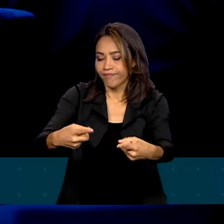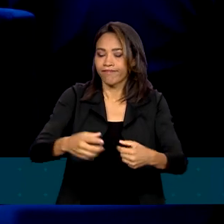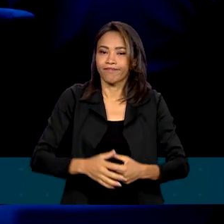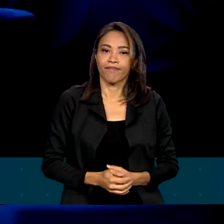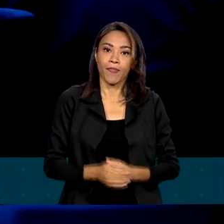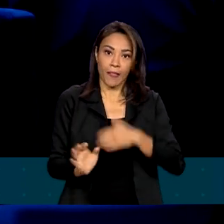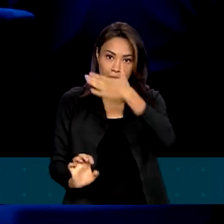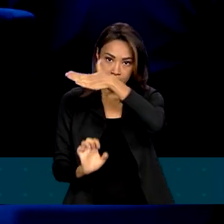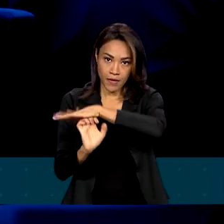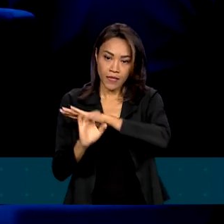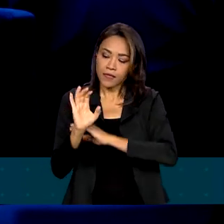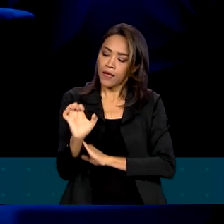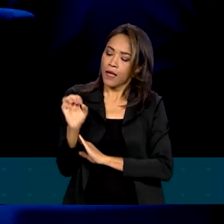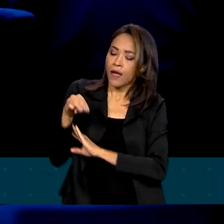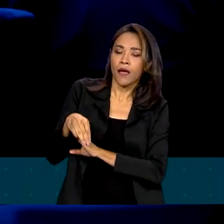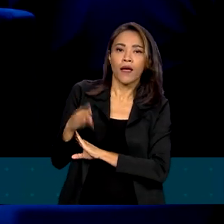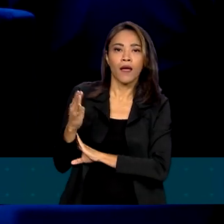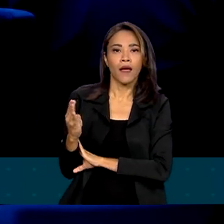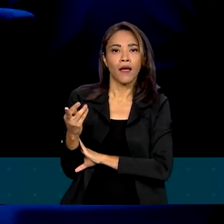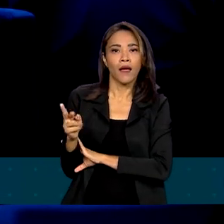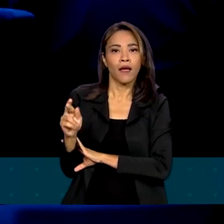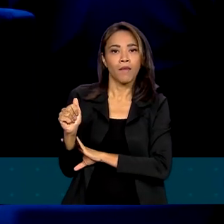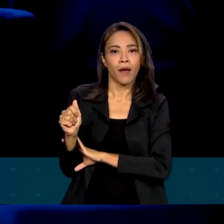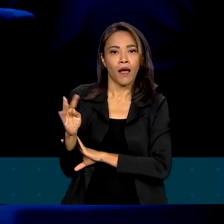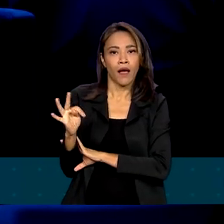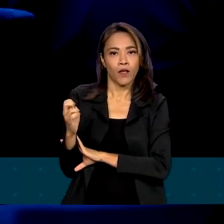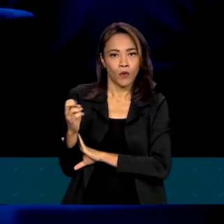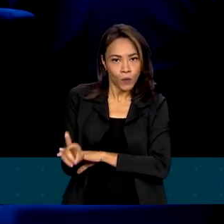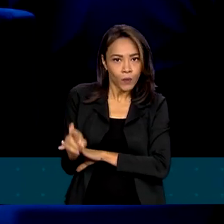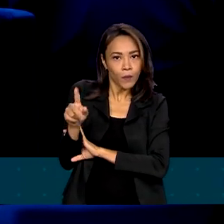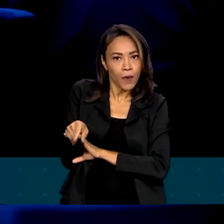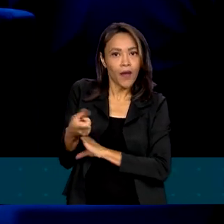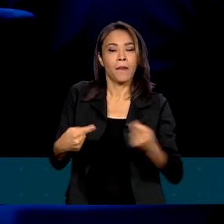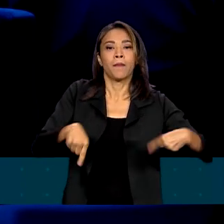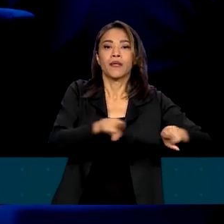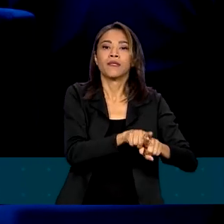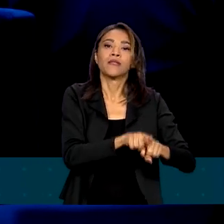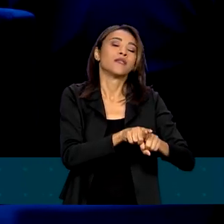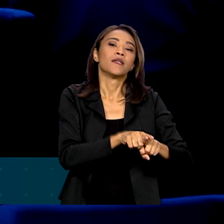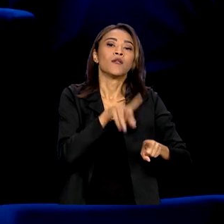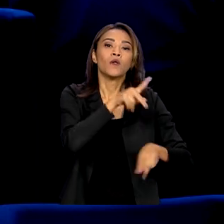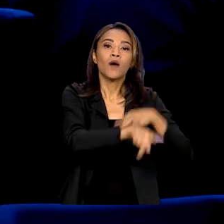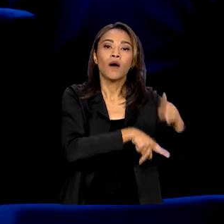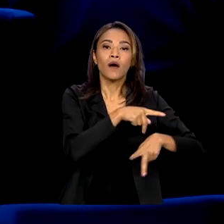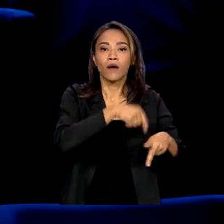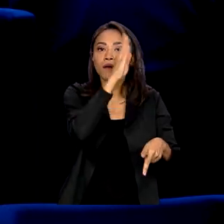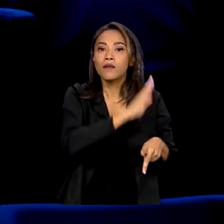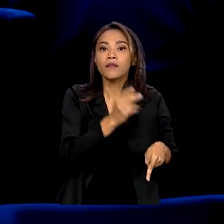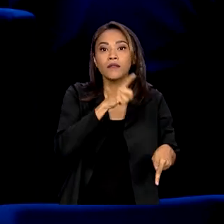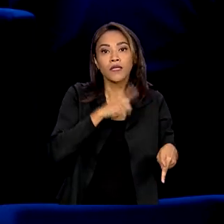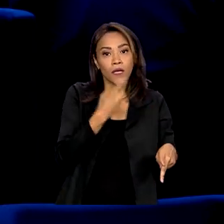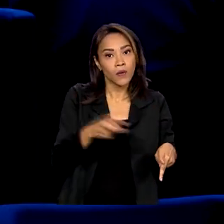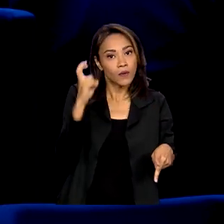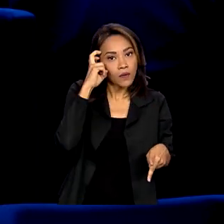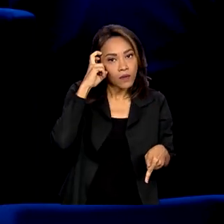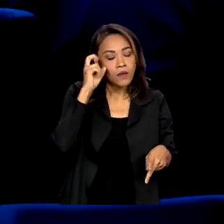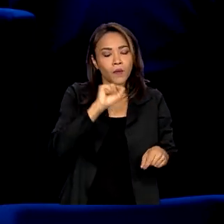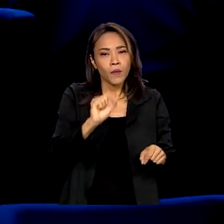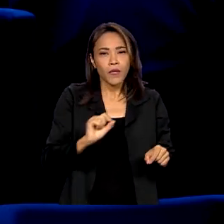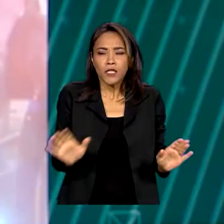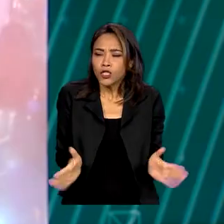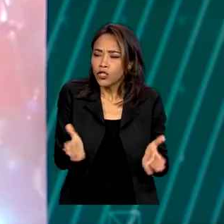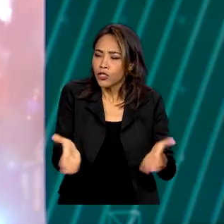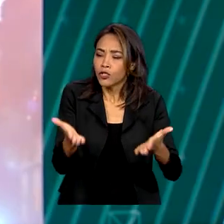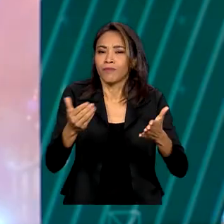será parceira da cultura brasileira. A Embratur tem na cultura um dos grandes instrumentos de promoção do